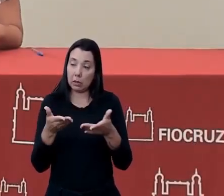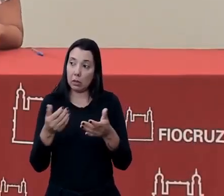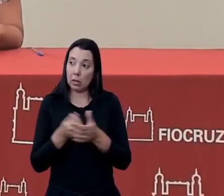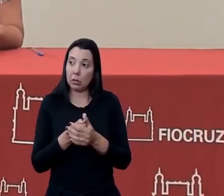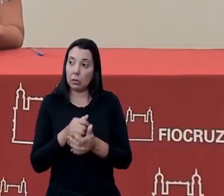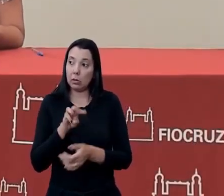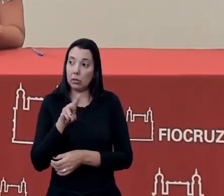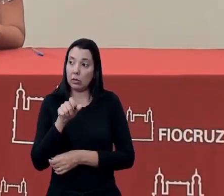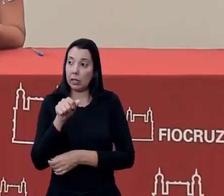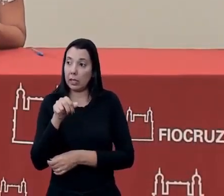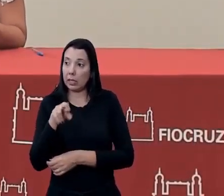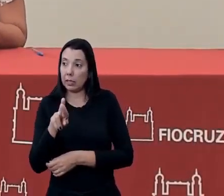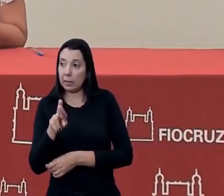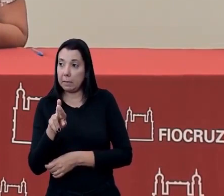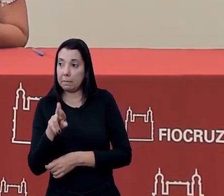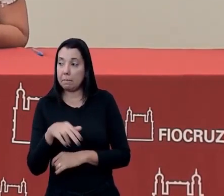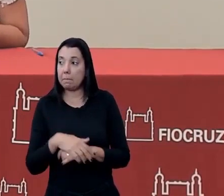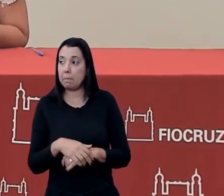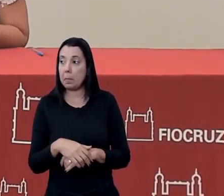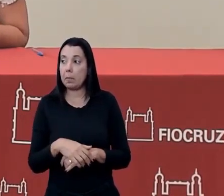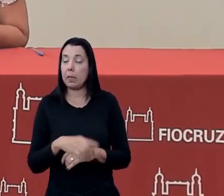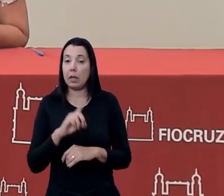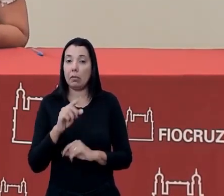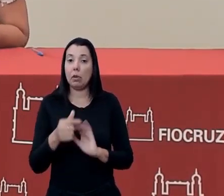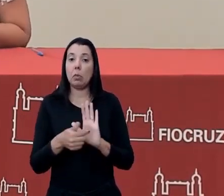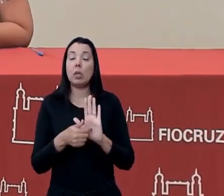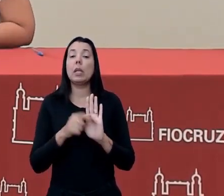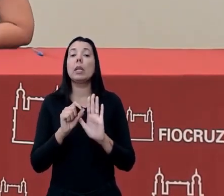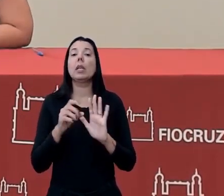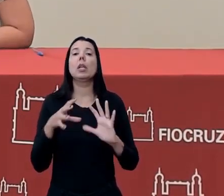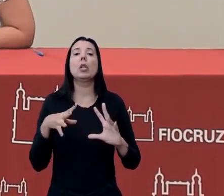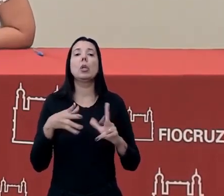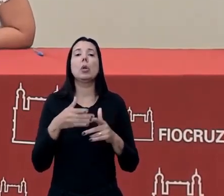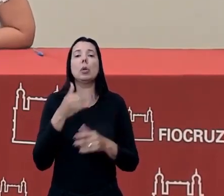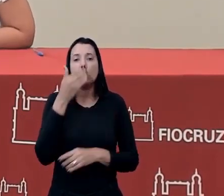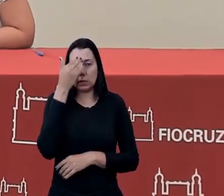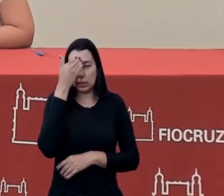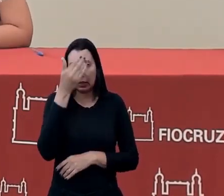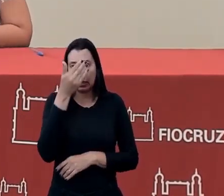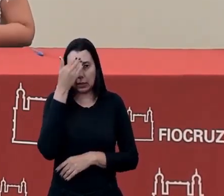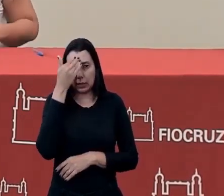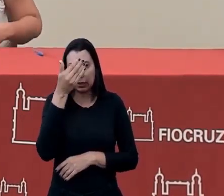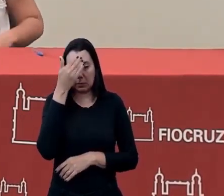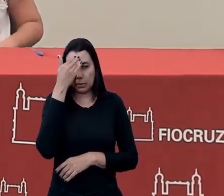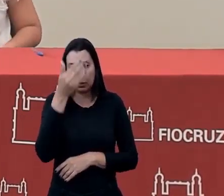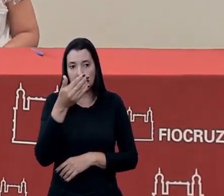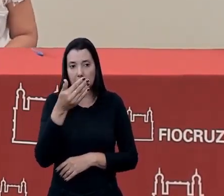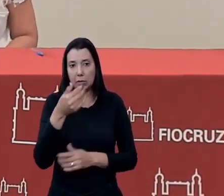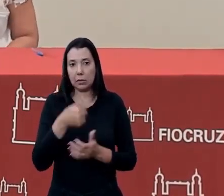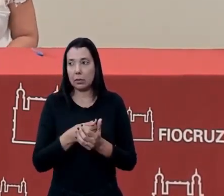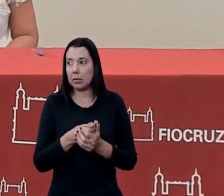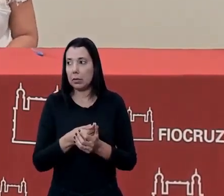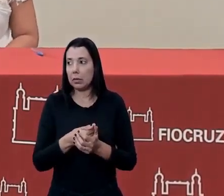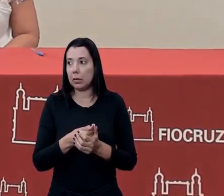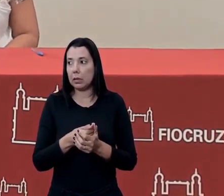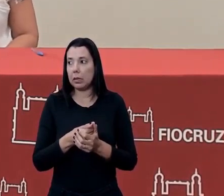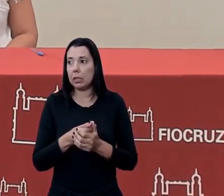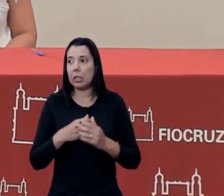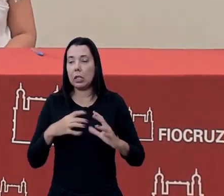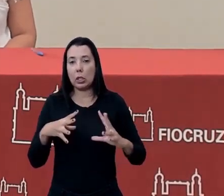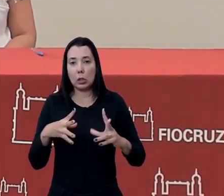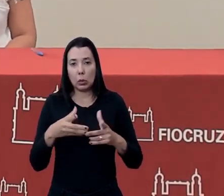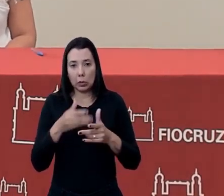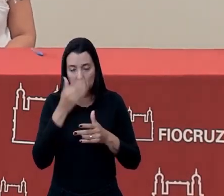eu vou colocar aqui todos os agradecimentos que estão e os todo